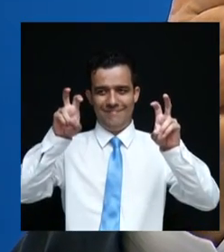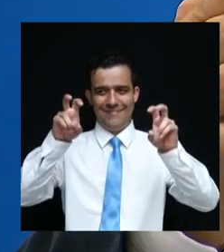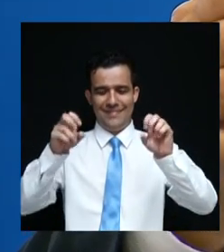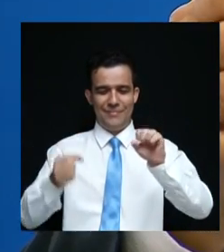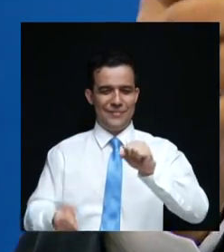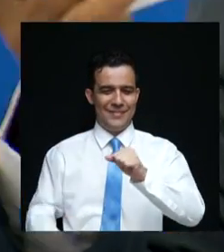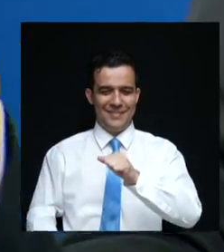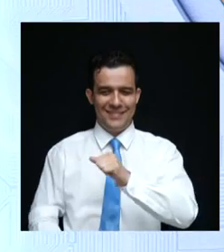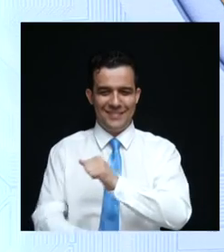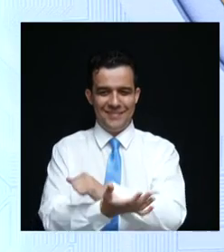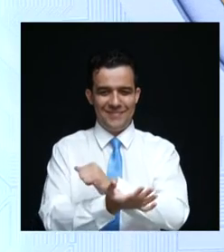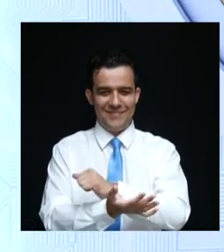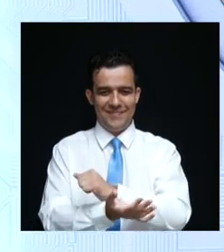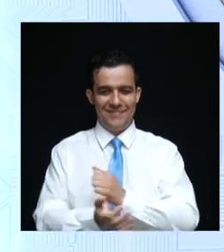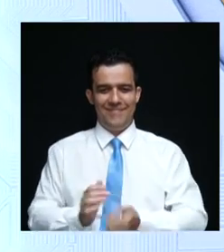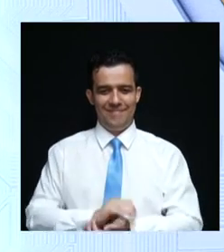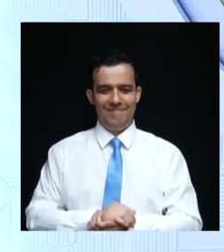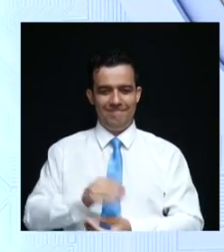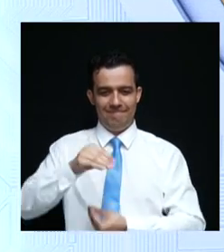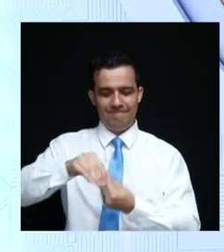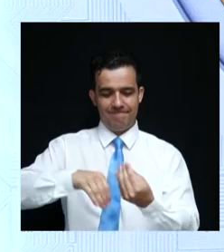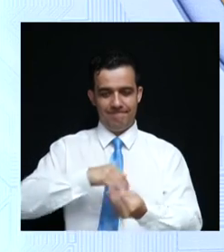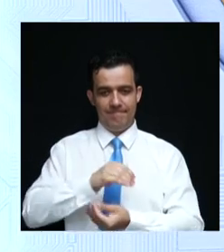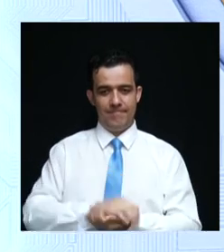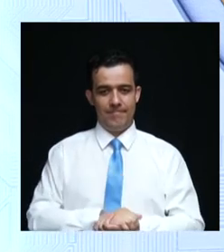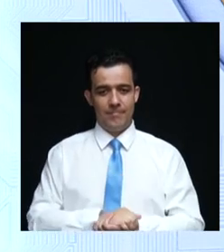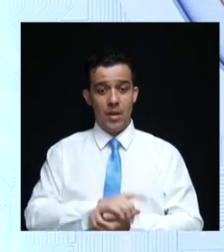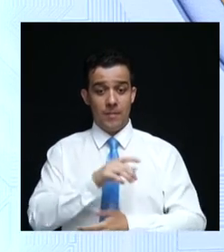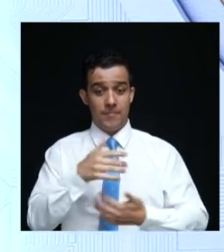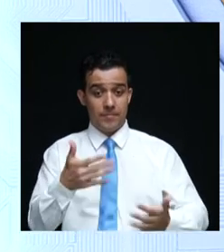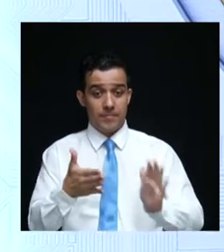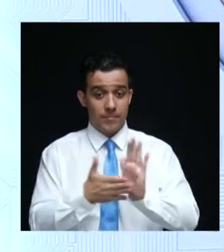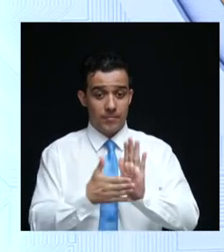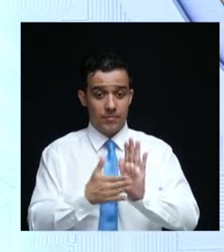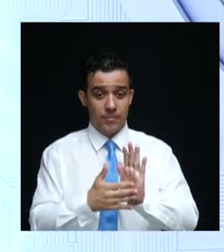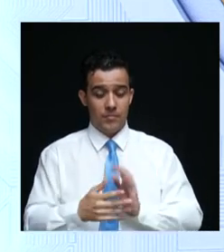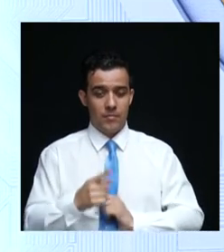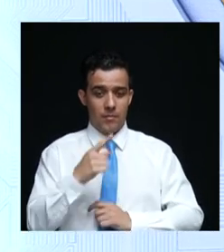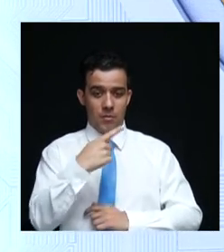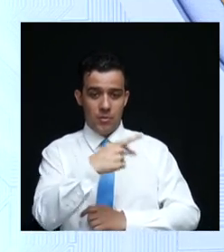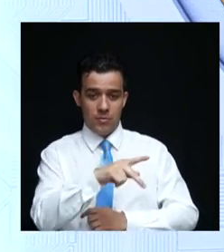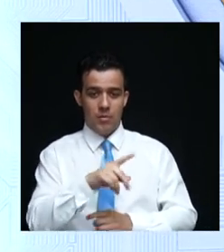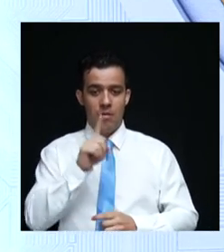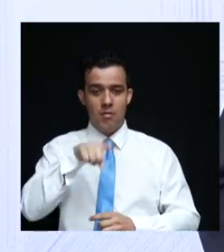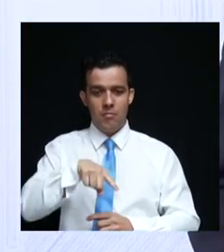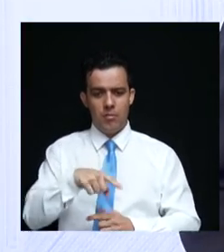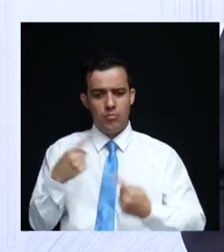corrupção. Qual a proposta do senhor para combater a corrupção?